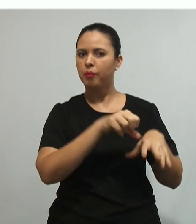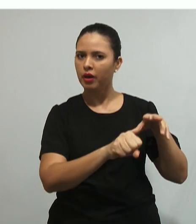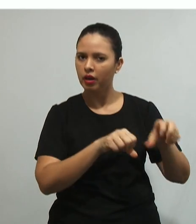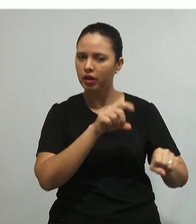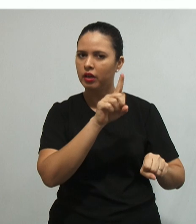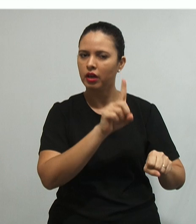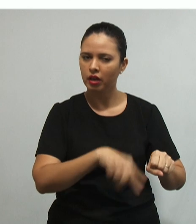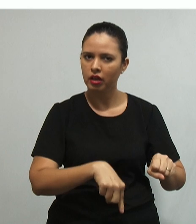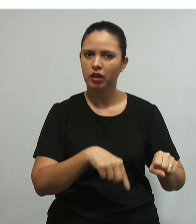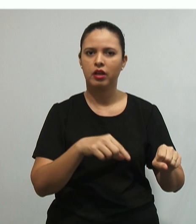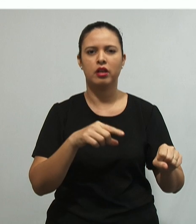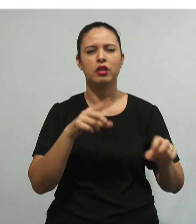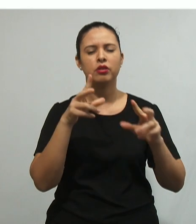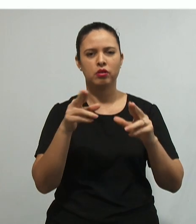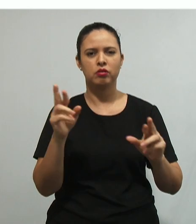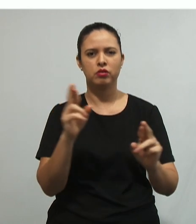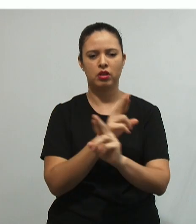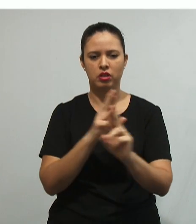interação.